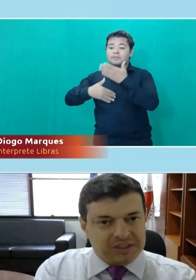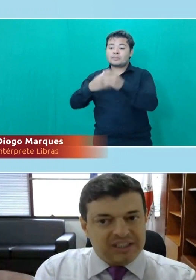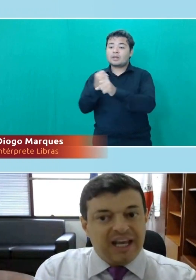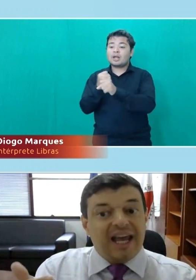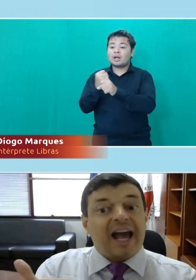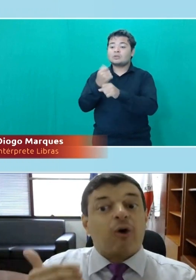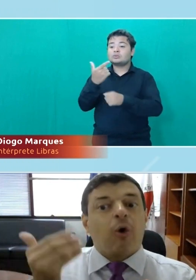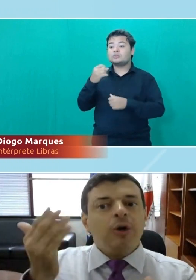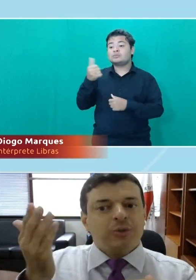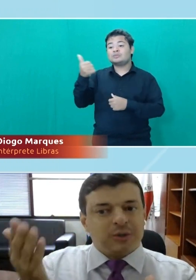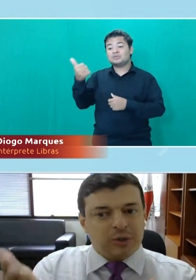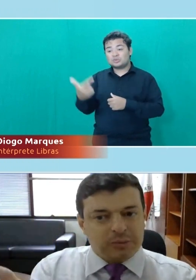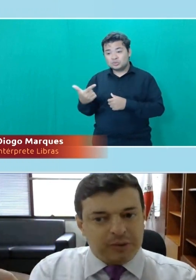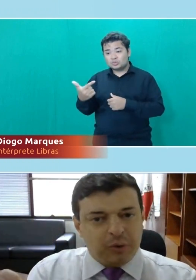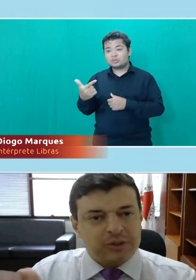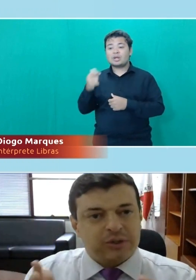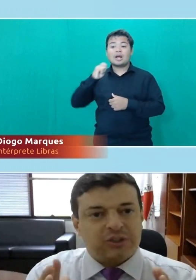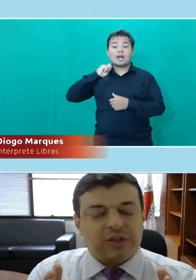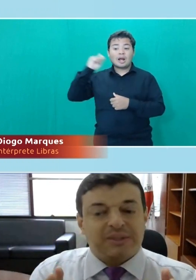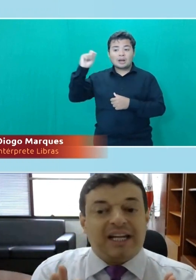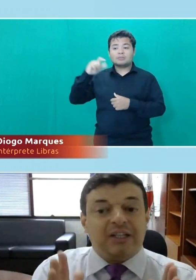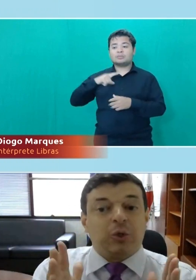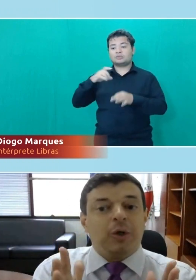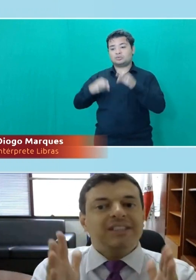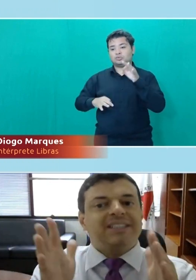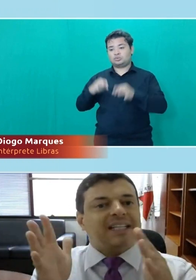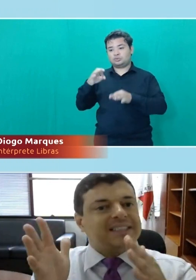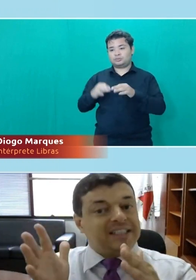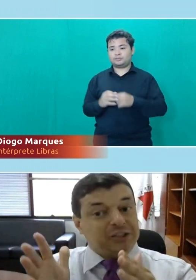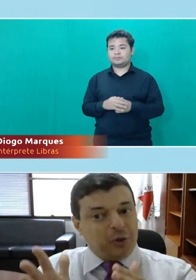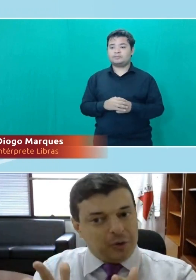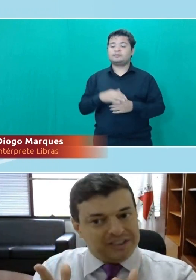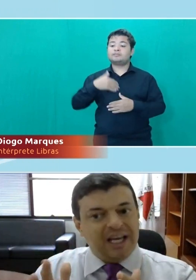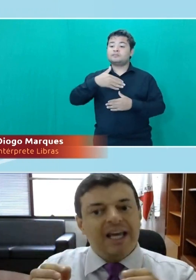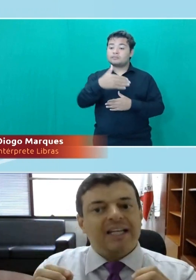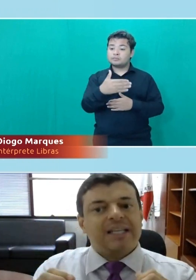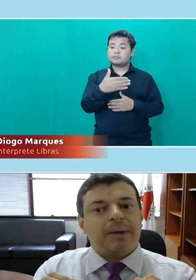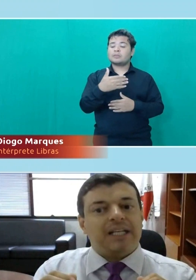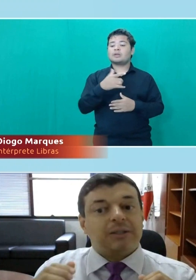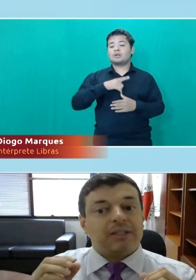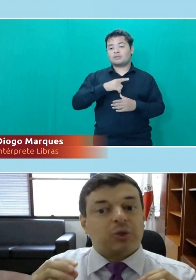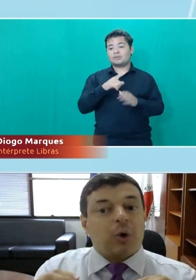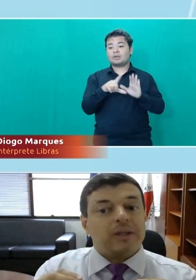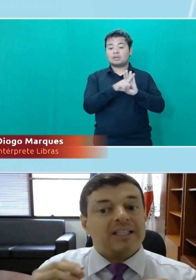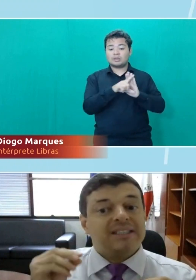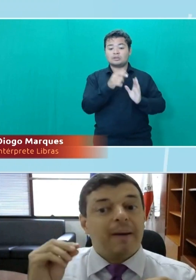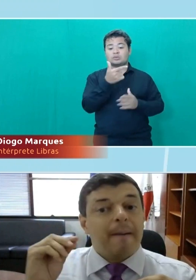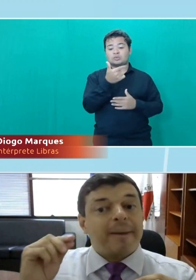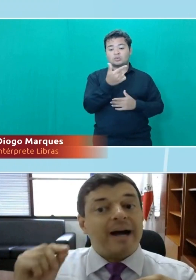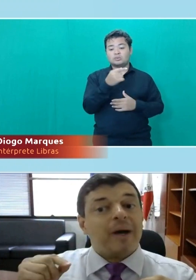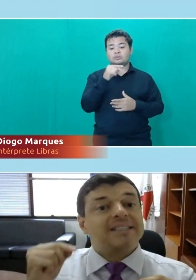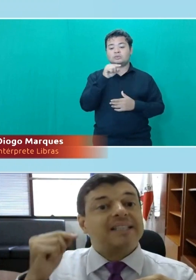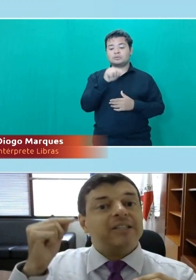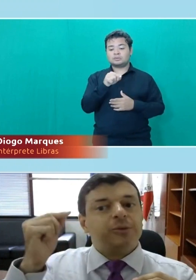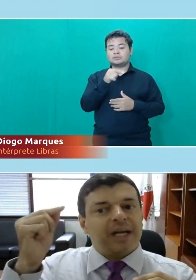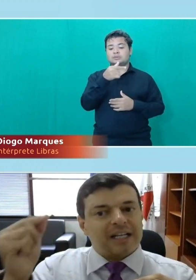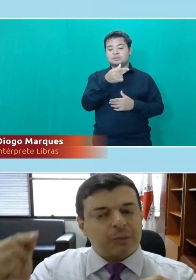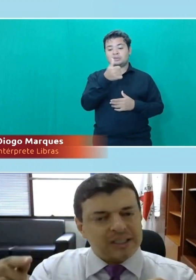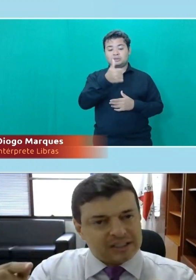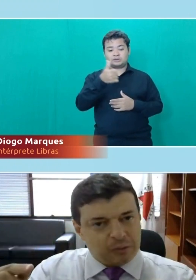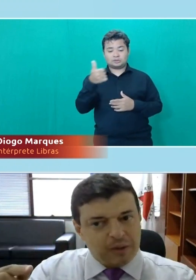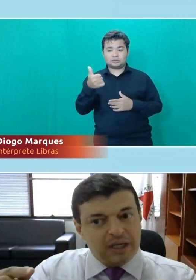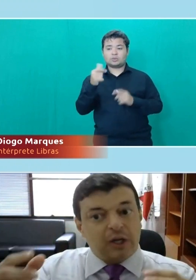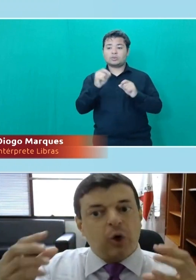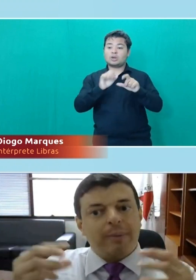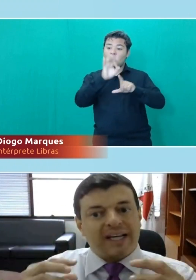2012. Em agosto de 2012, nós tivemos a Lei 12.711, que estabeleceu as cotas para o acesso na